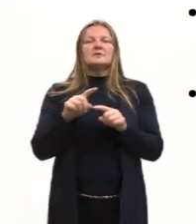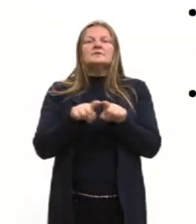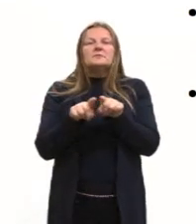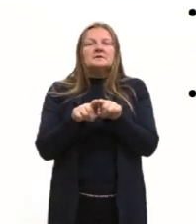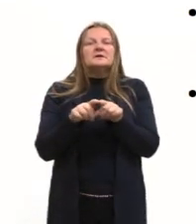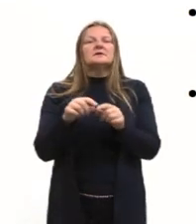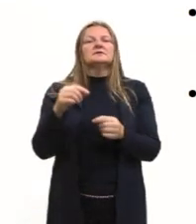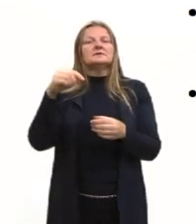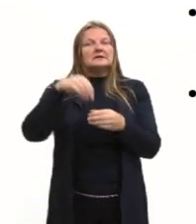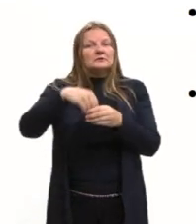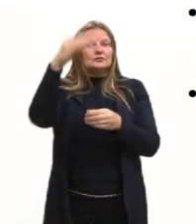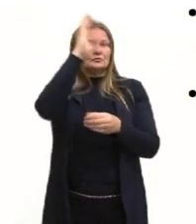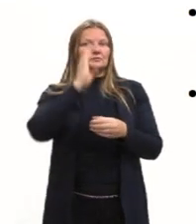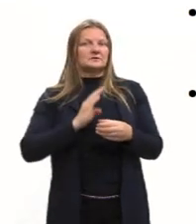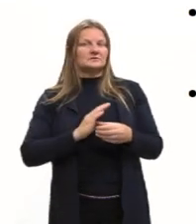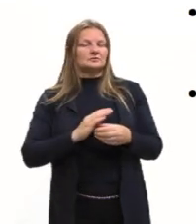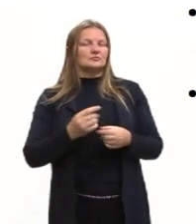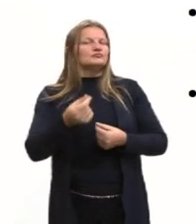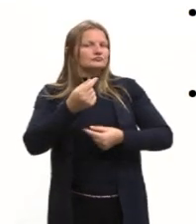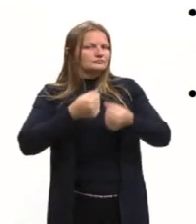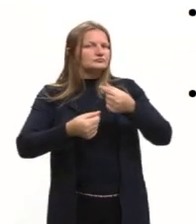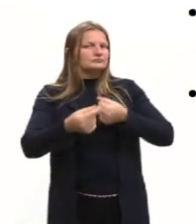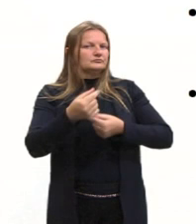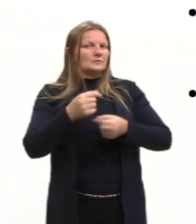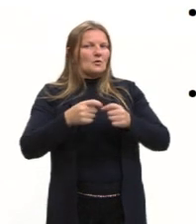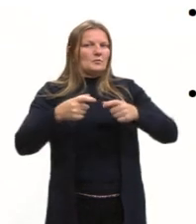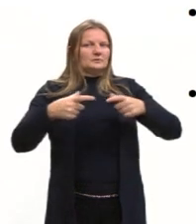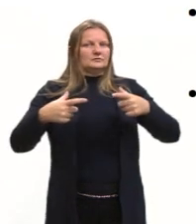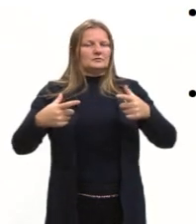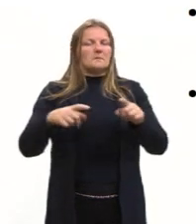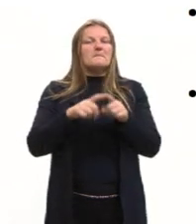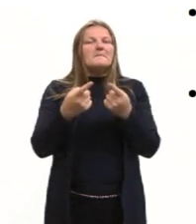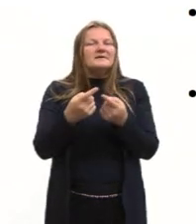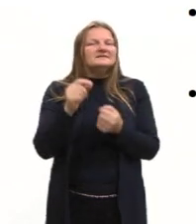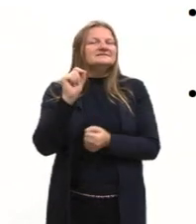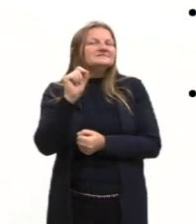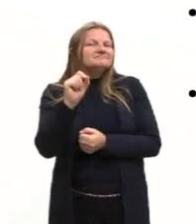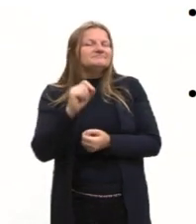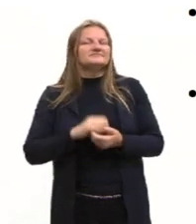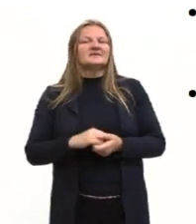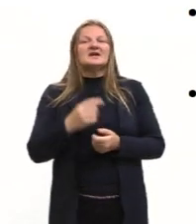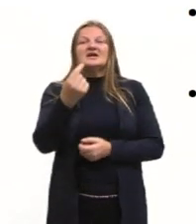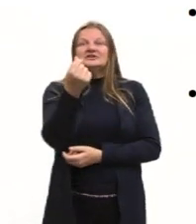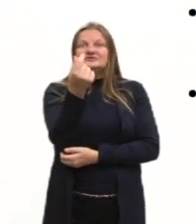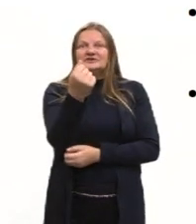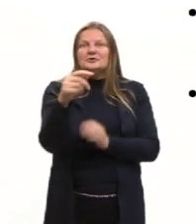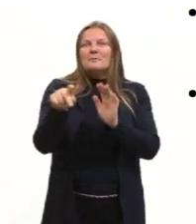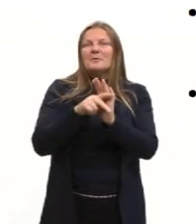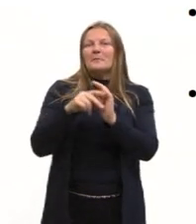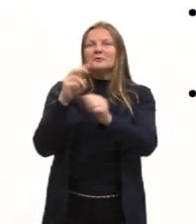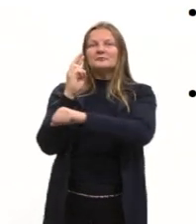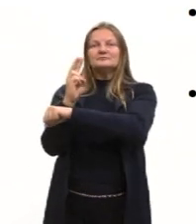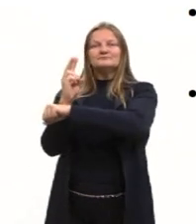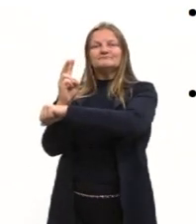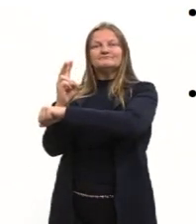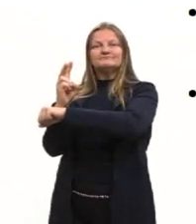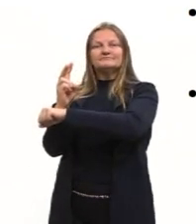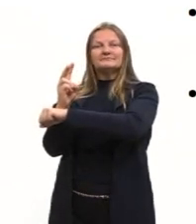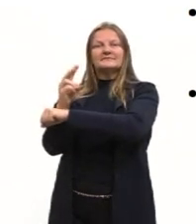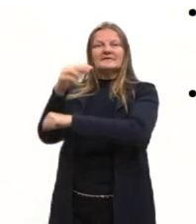um pouco aqui dentro do país. Mas tudo isso foi feito com dinheiro emprestado pelo FMI.